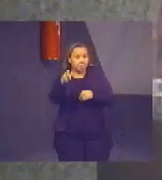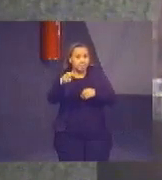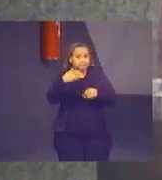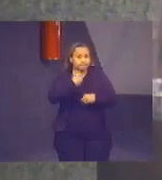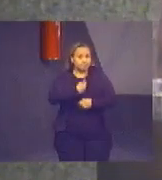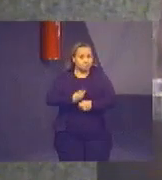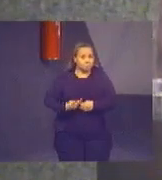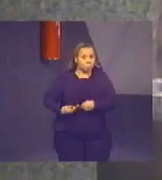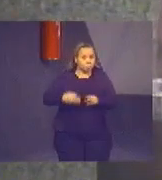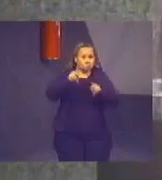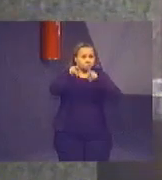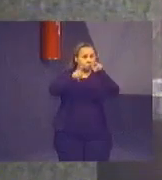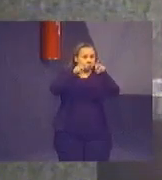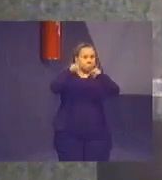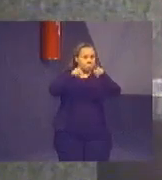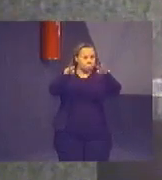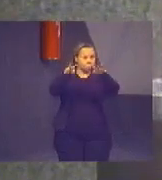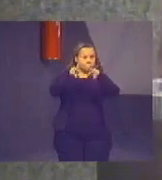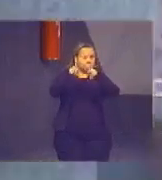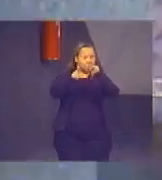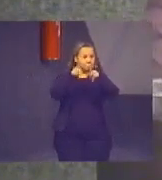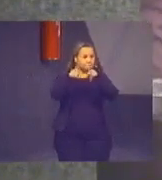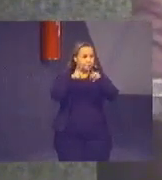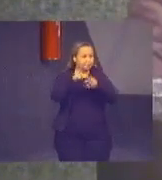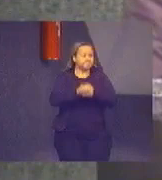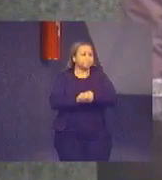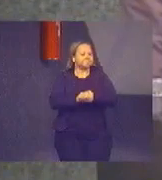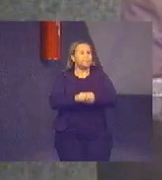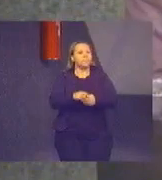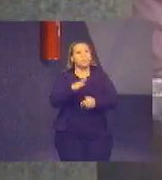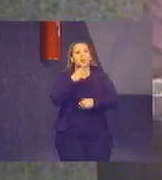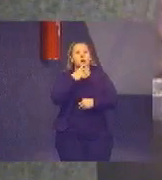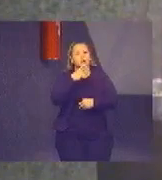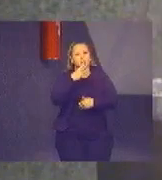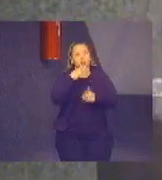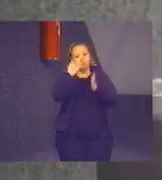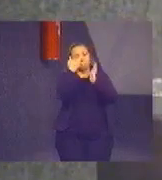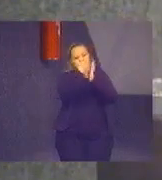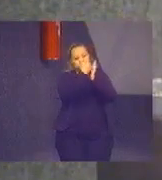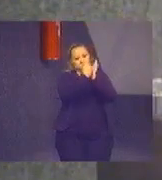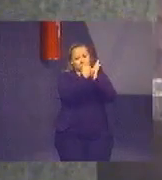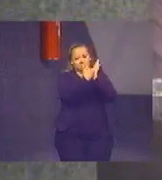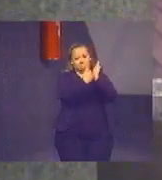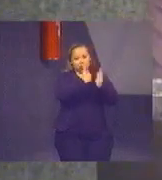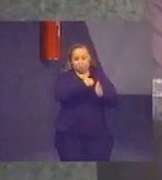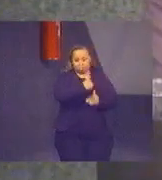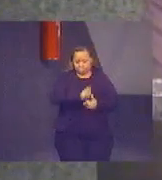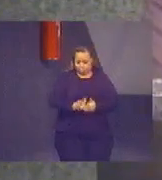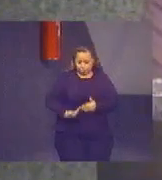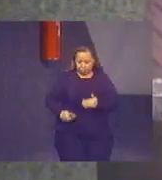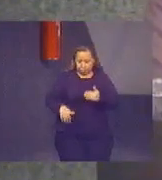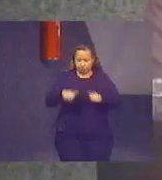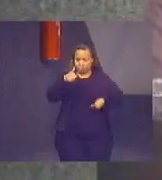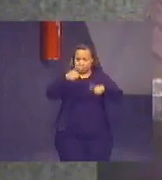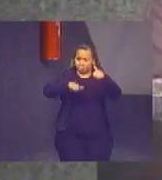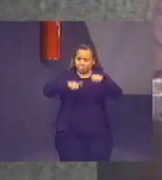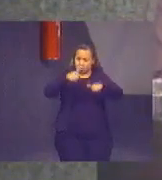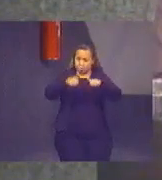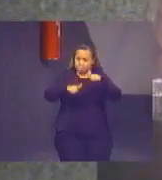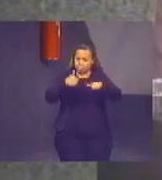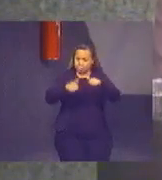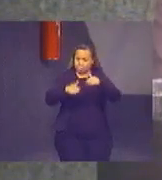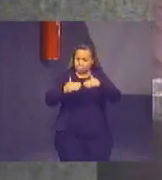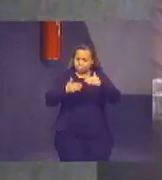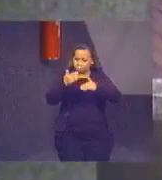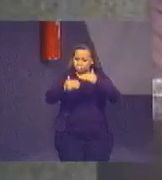Para isso, o tribunal construiu uma escala de governança que pudesse avaliar o grau de evolução de